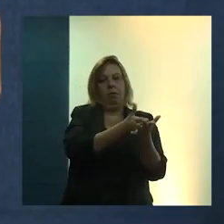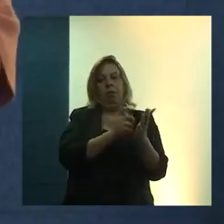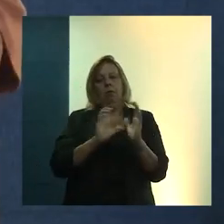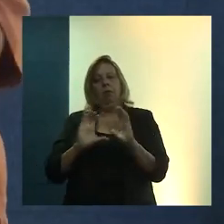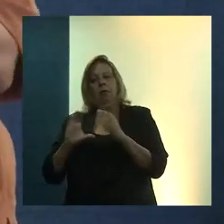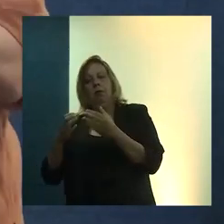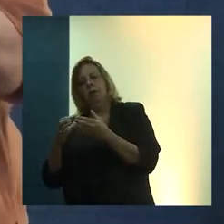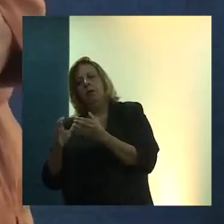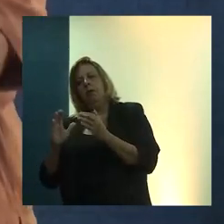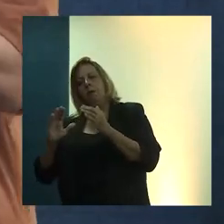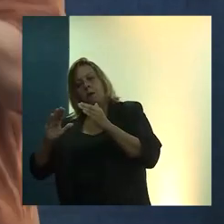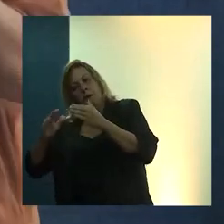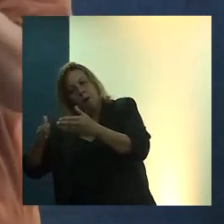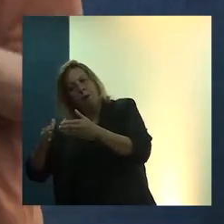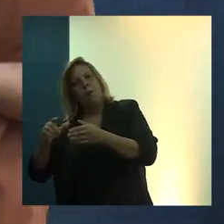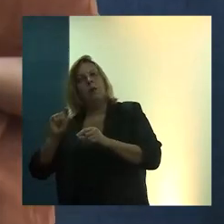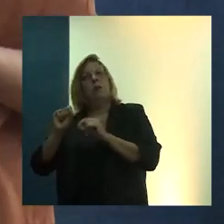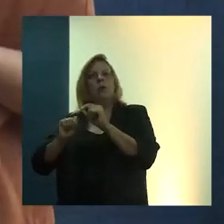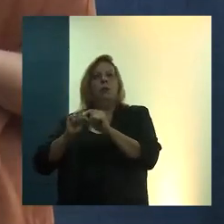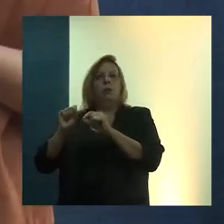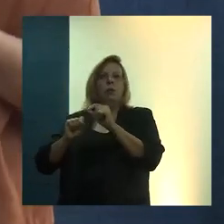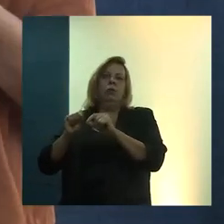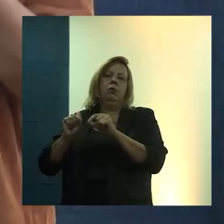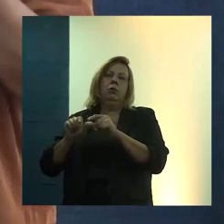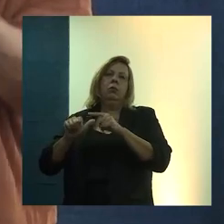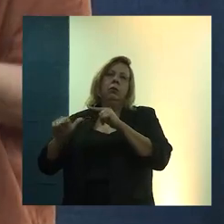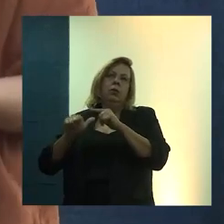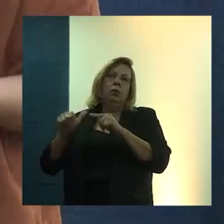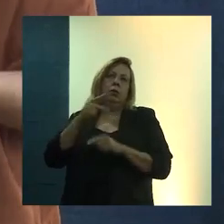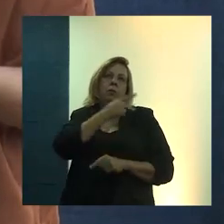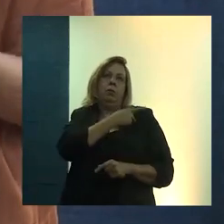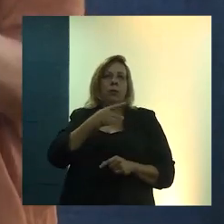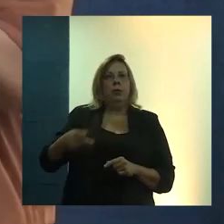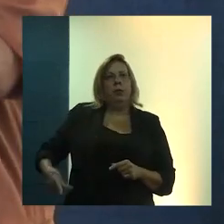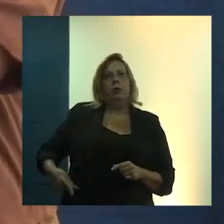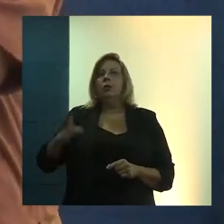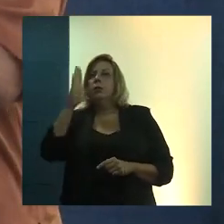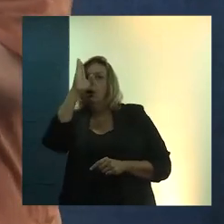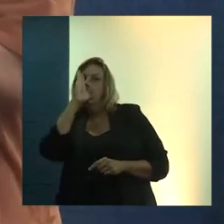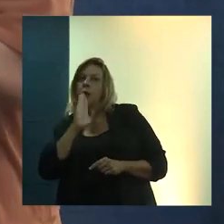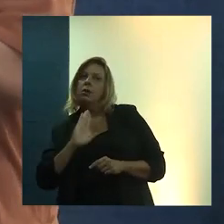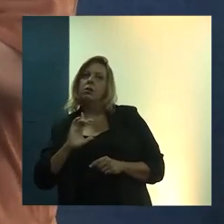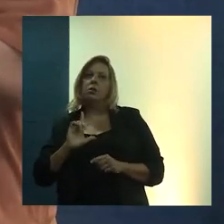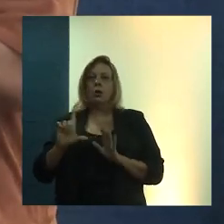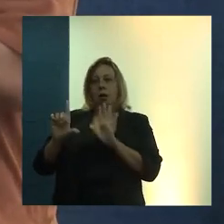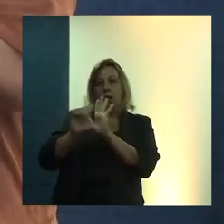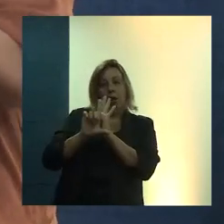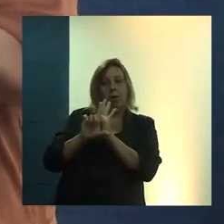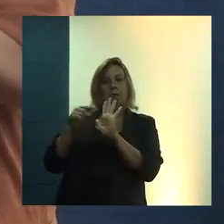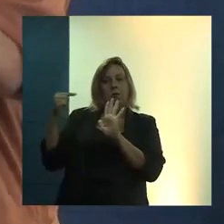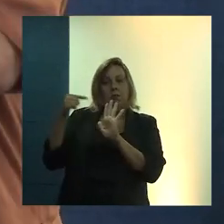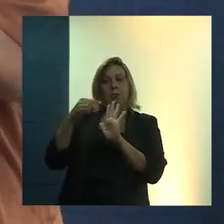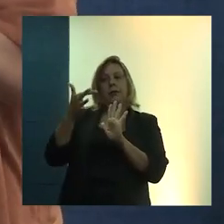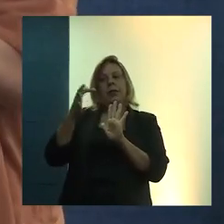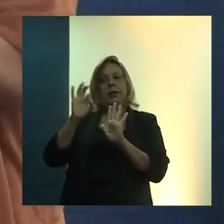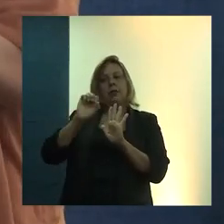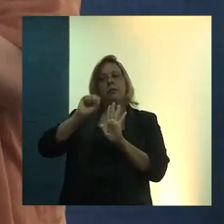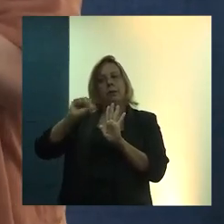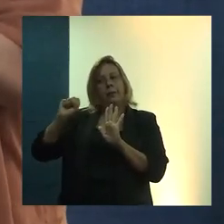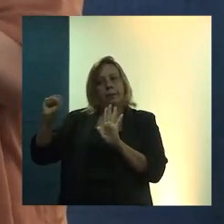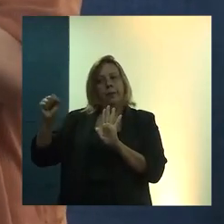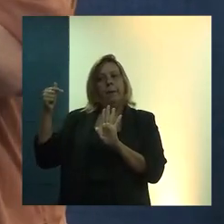seria voltada para atuação pública, atuação gratuita, como a lei rediz. Entre as suas